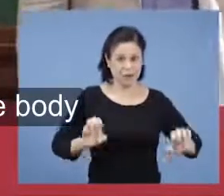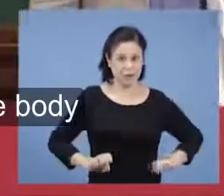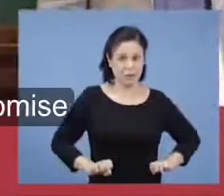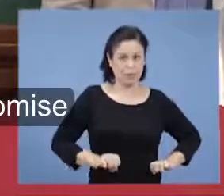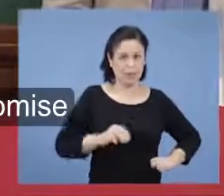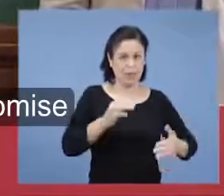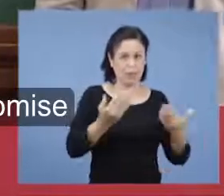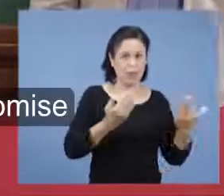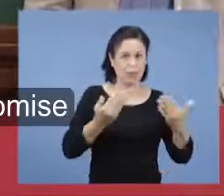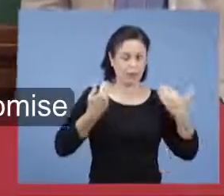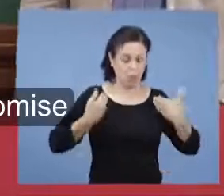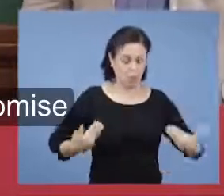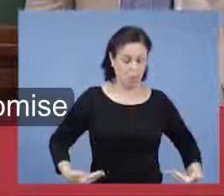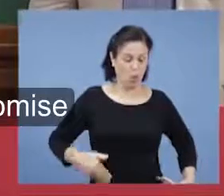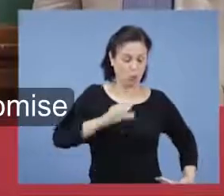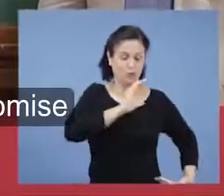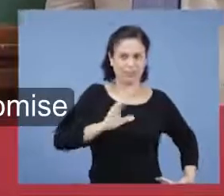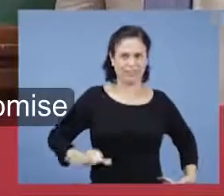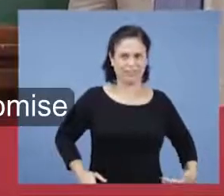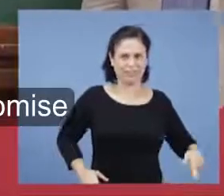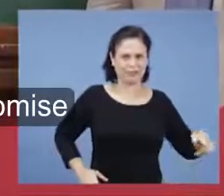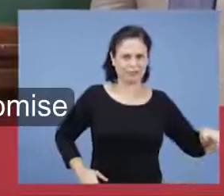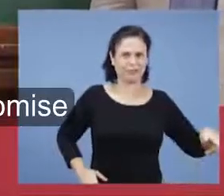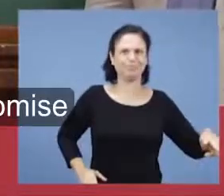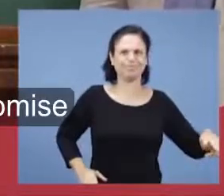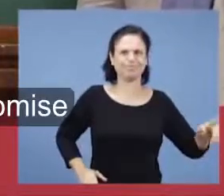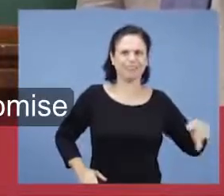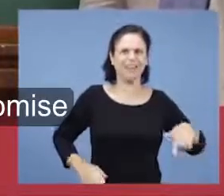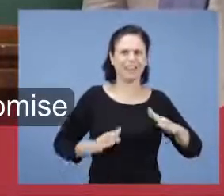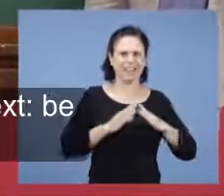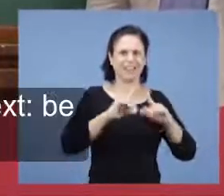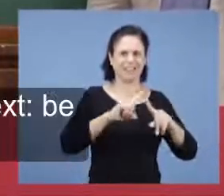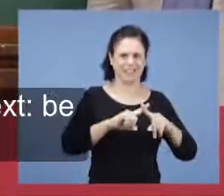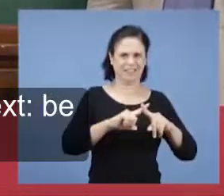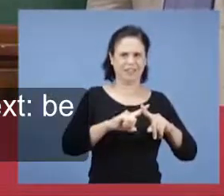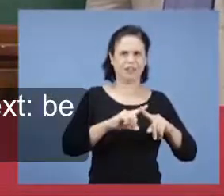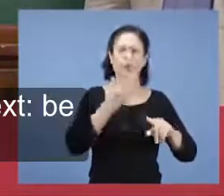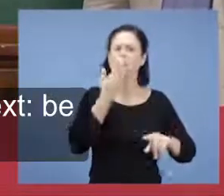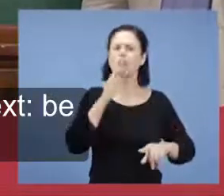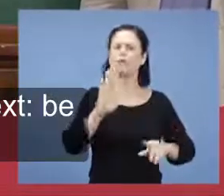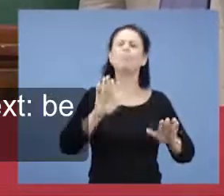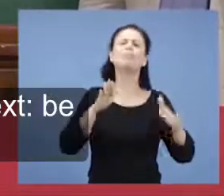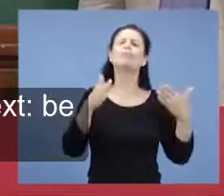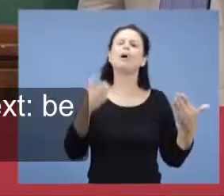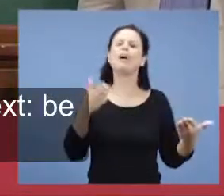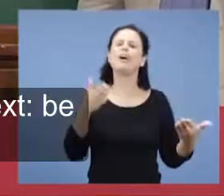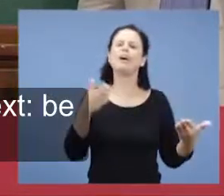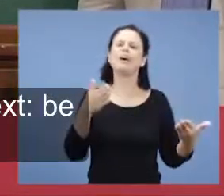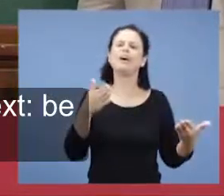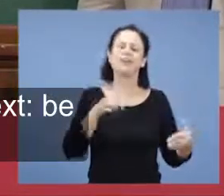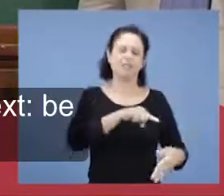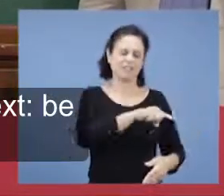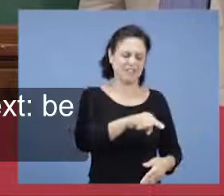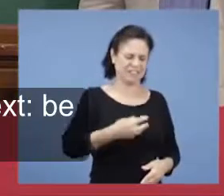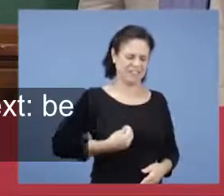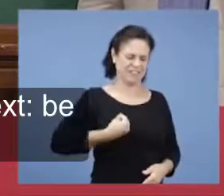que era o corpo de Cristo, que era a igreja. E a promessa estava onde? Na ressurreição.